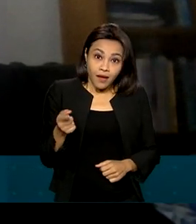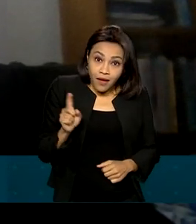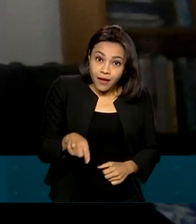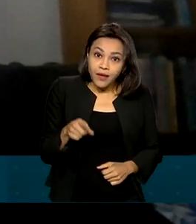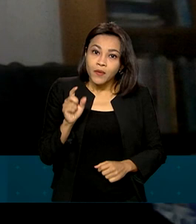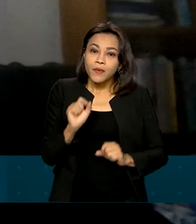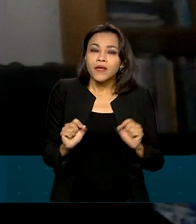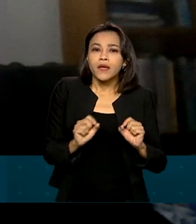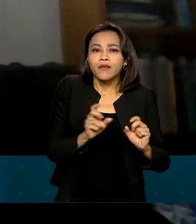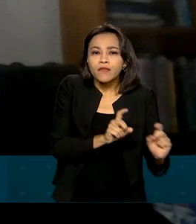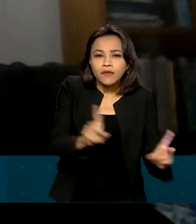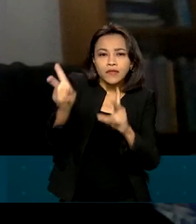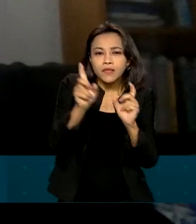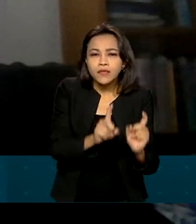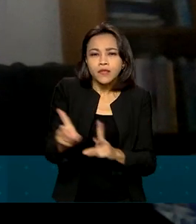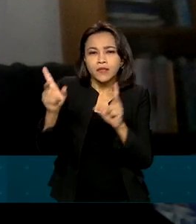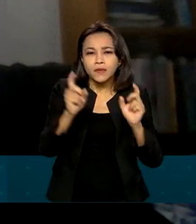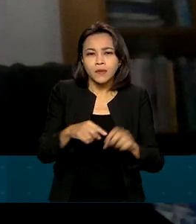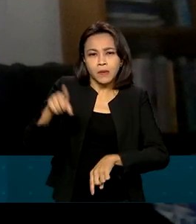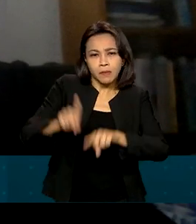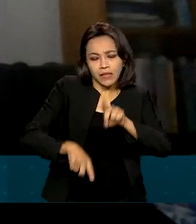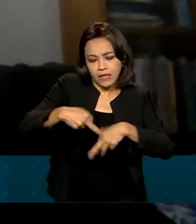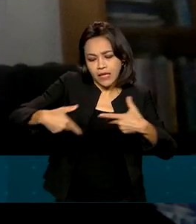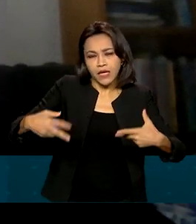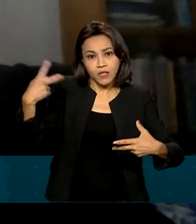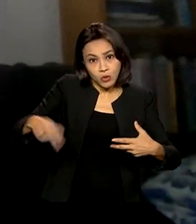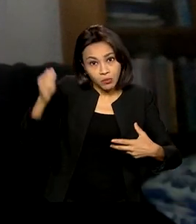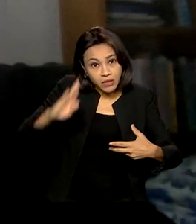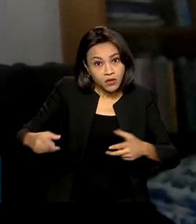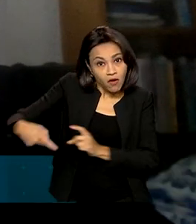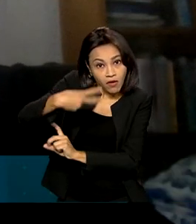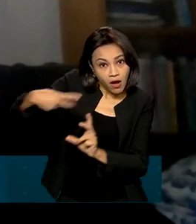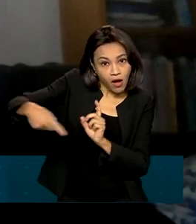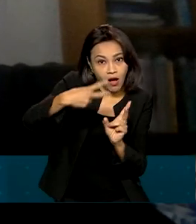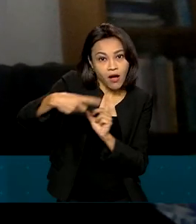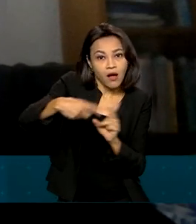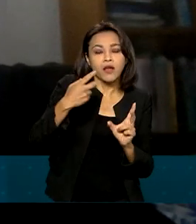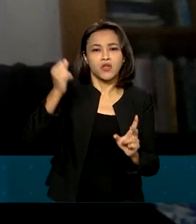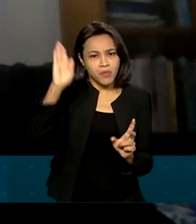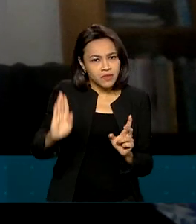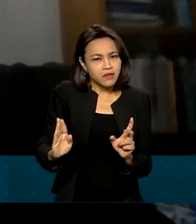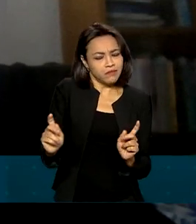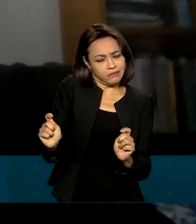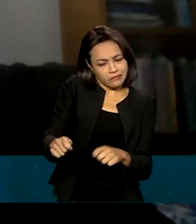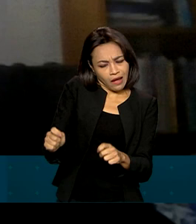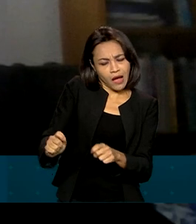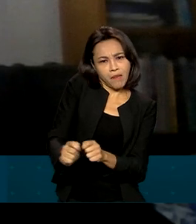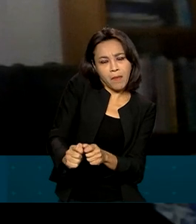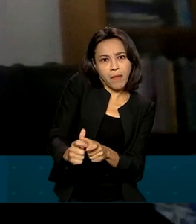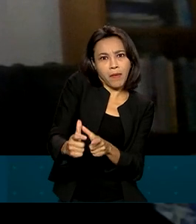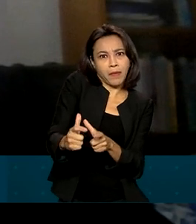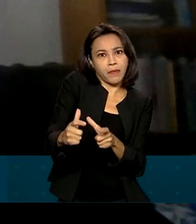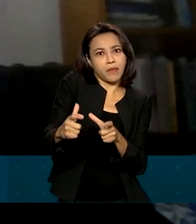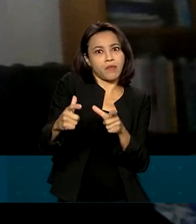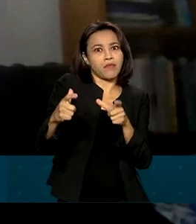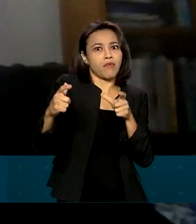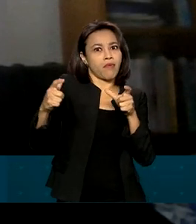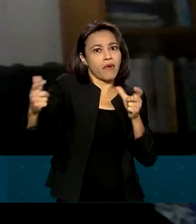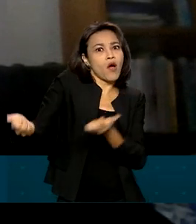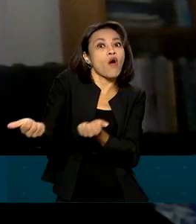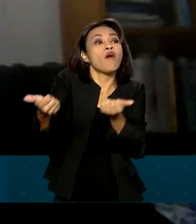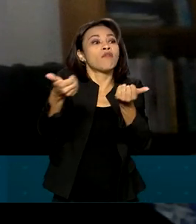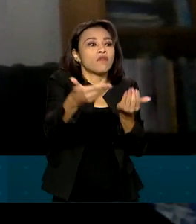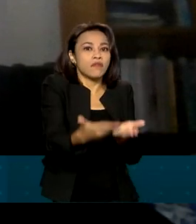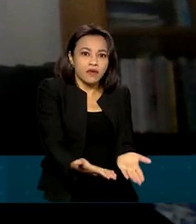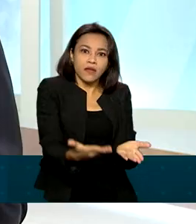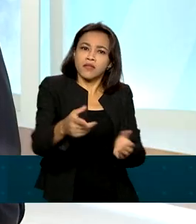importação de produtos brasileiros de forma significativa. E o Brasil tem condições de expandir essa oferta